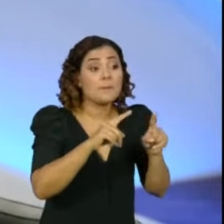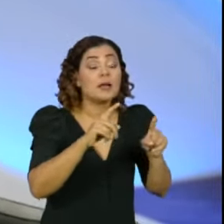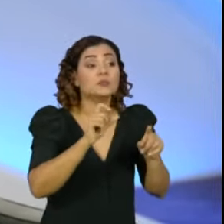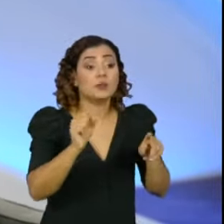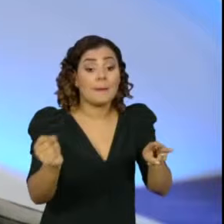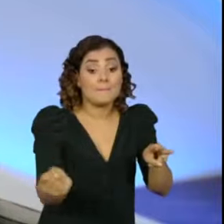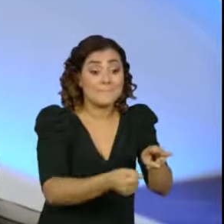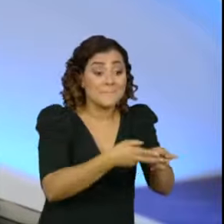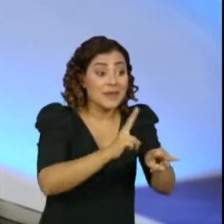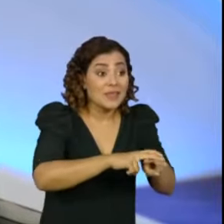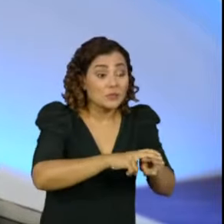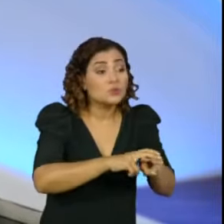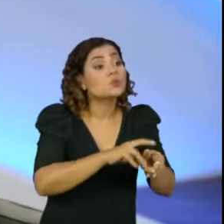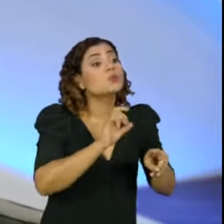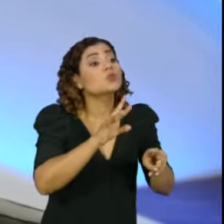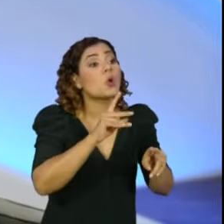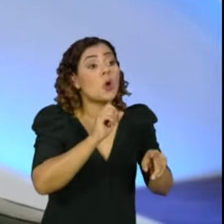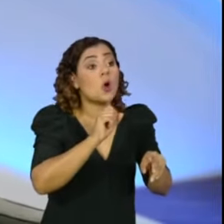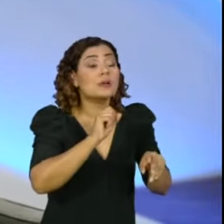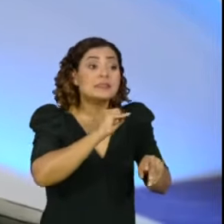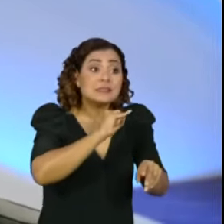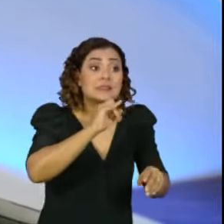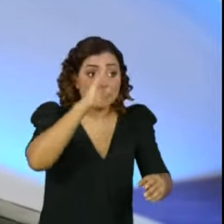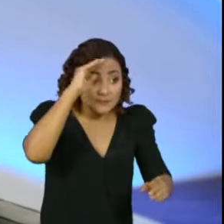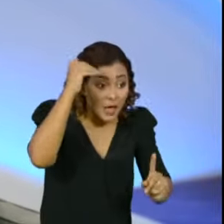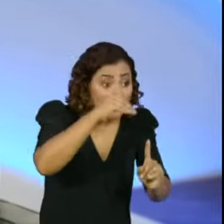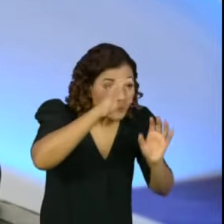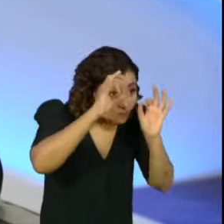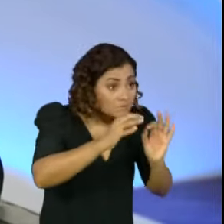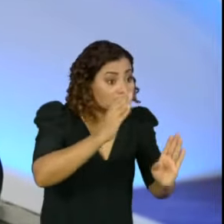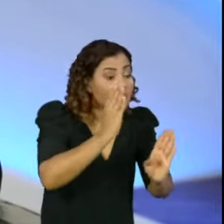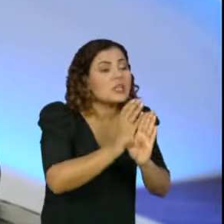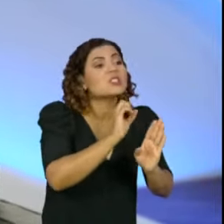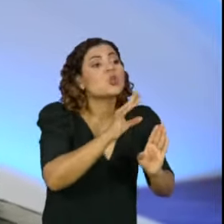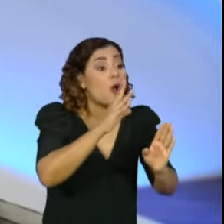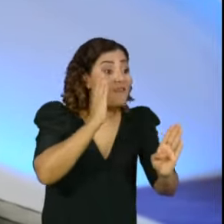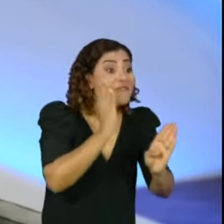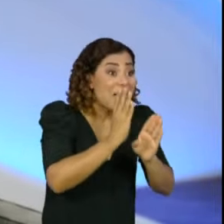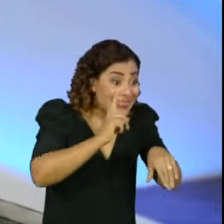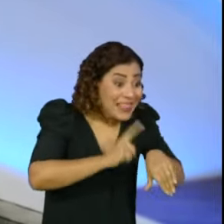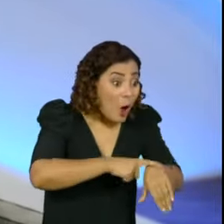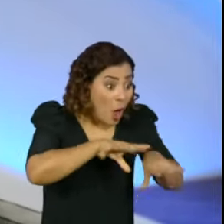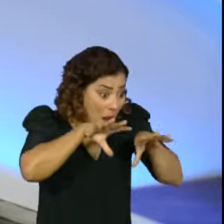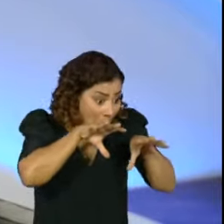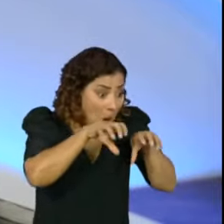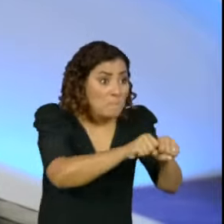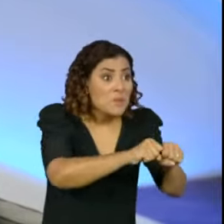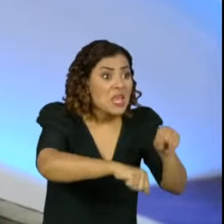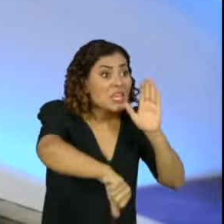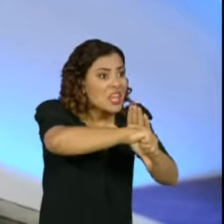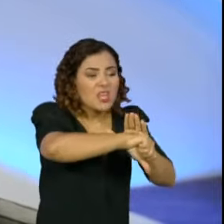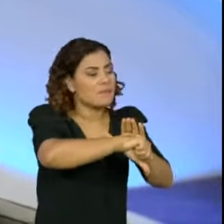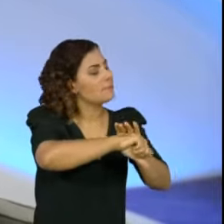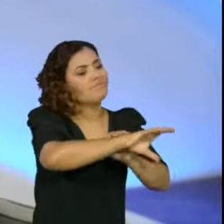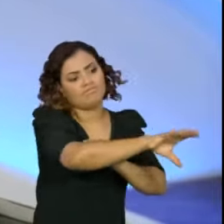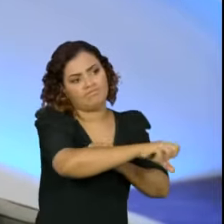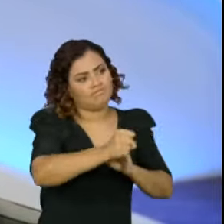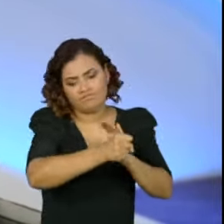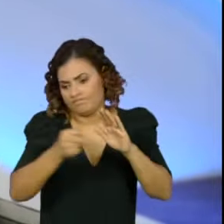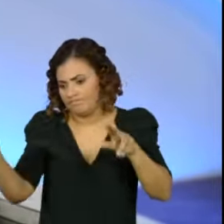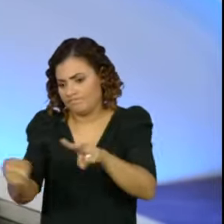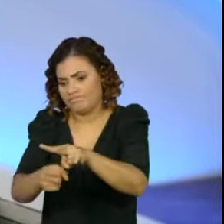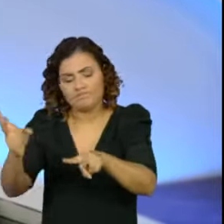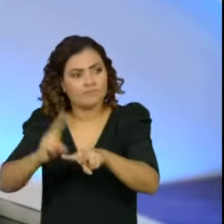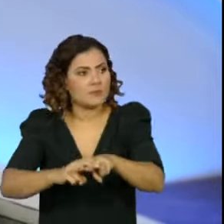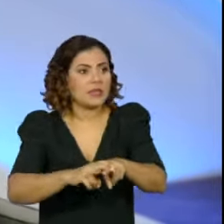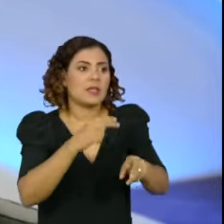preso somente após a sua condenação, salvo em casos de flagrante de crime inafiançável. Então, são regras que